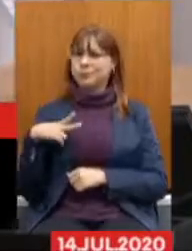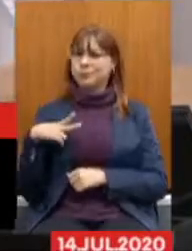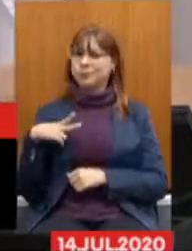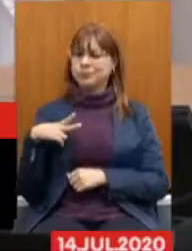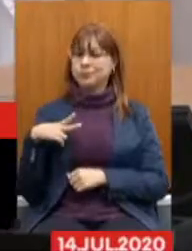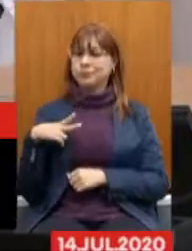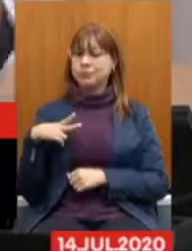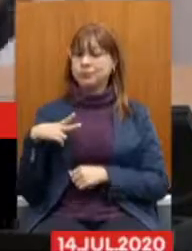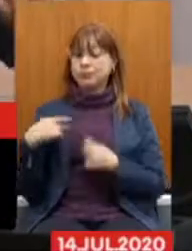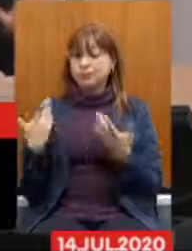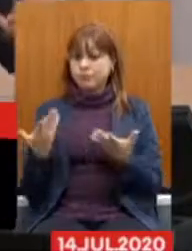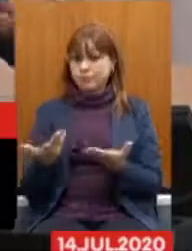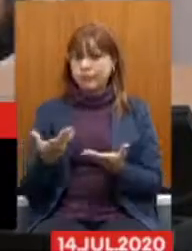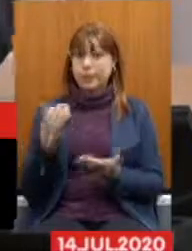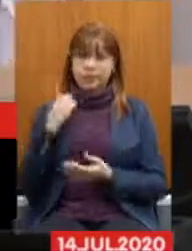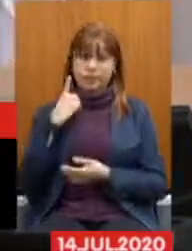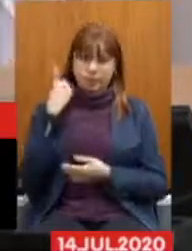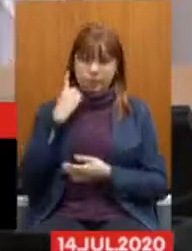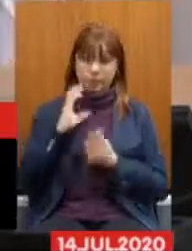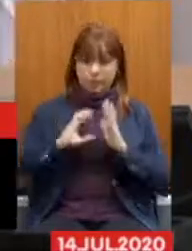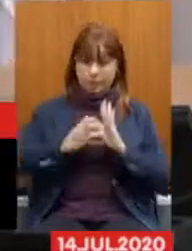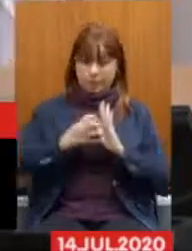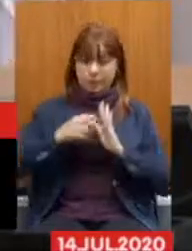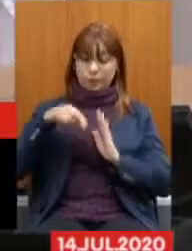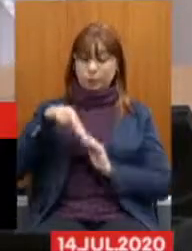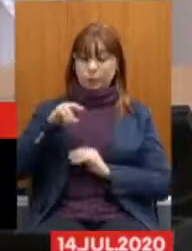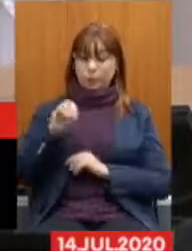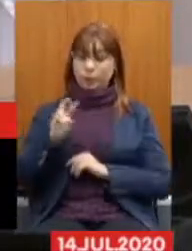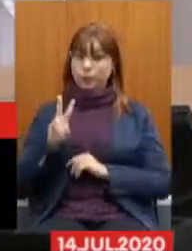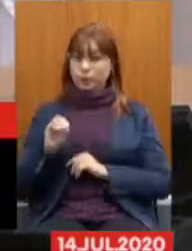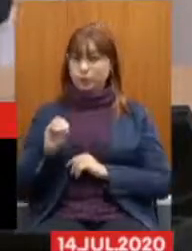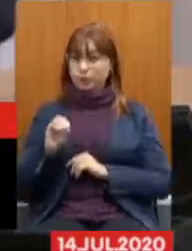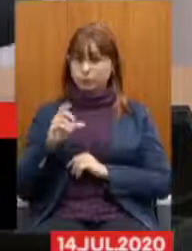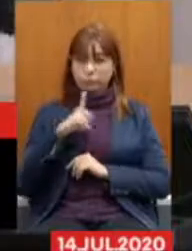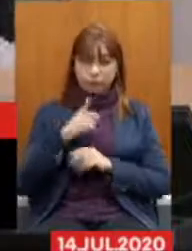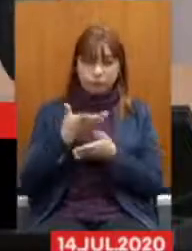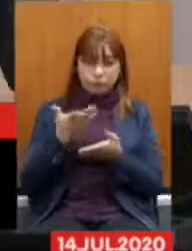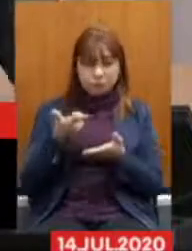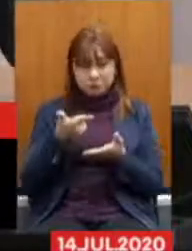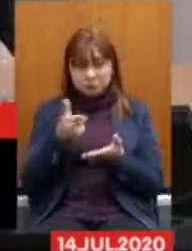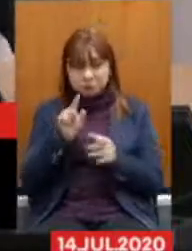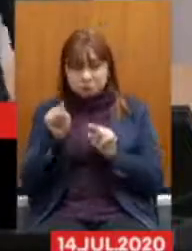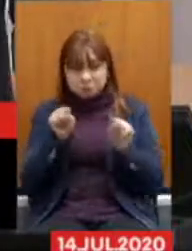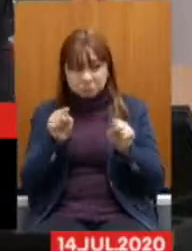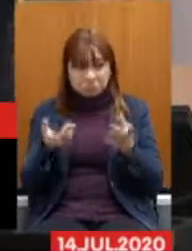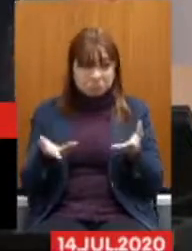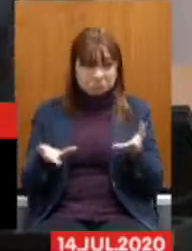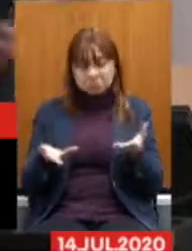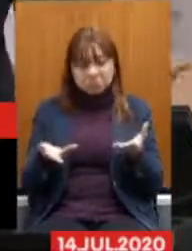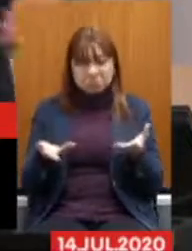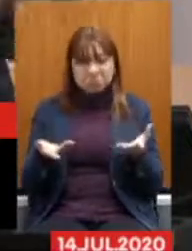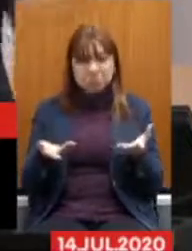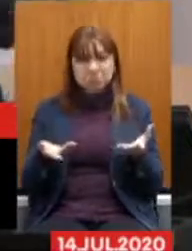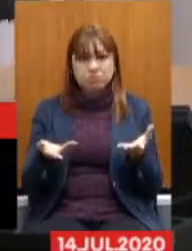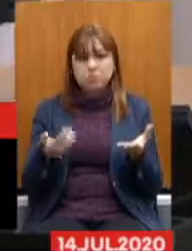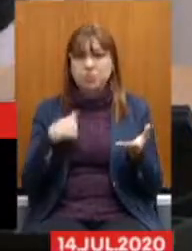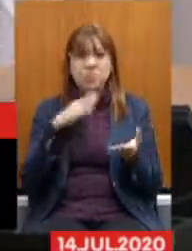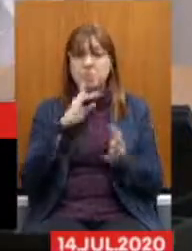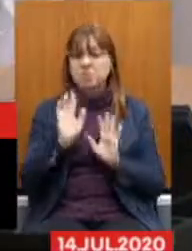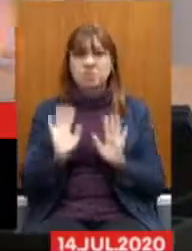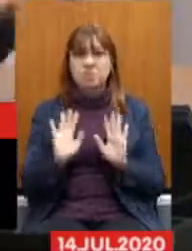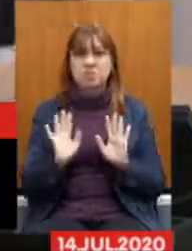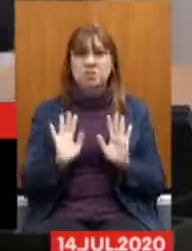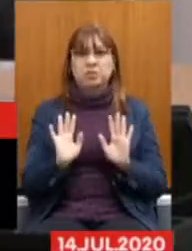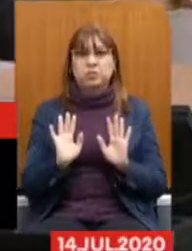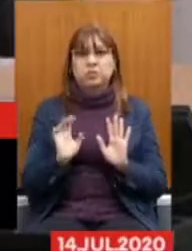tanto é que os deputados do Partido Novo, se aqui tiver algum presente, não os conheço, que acho